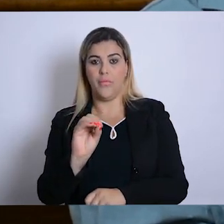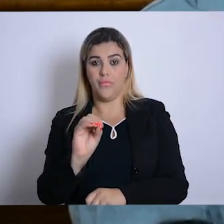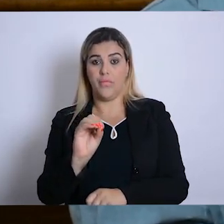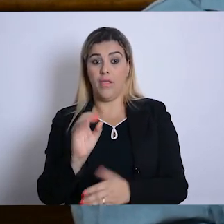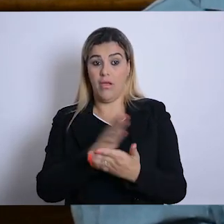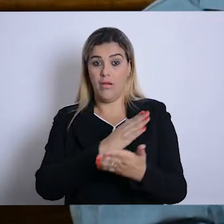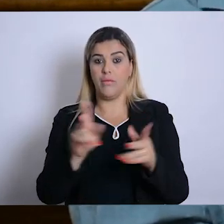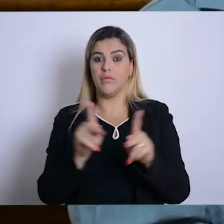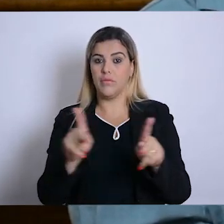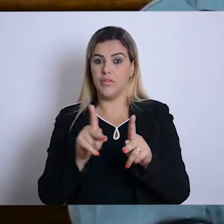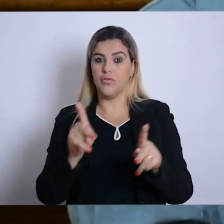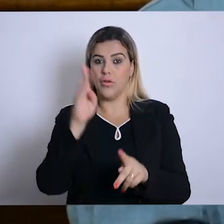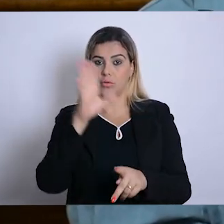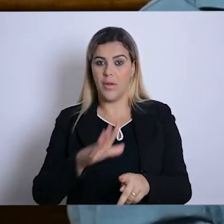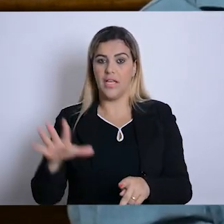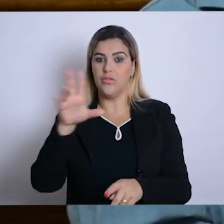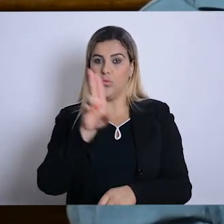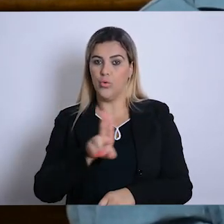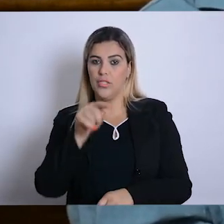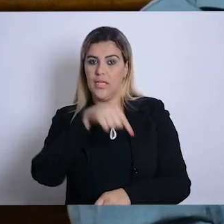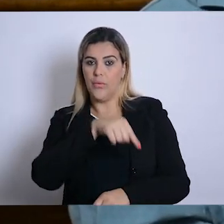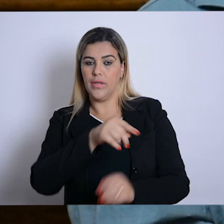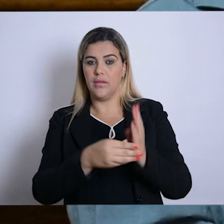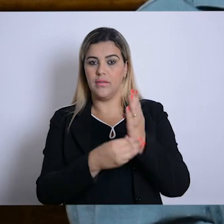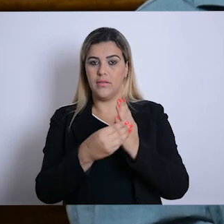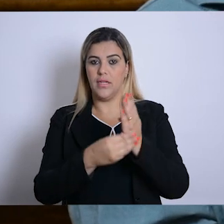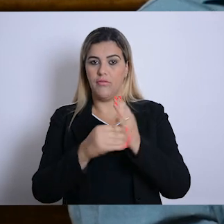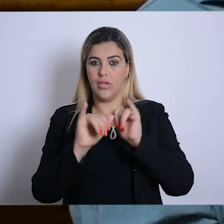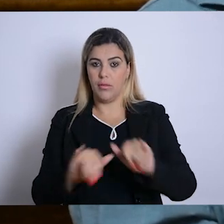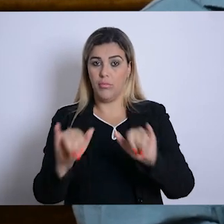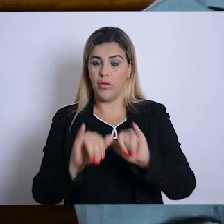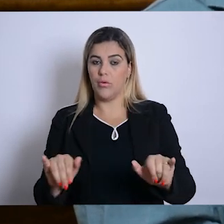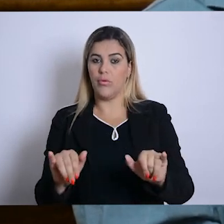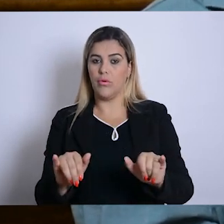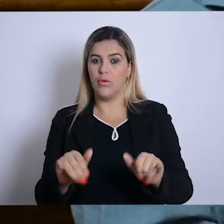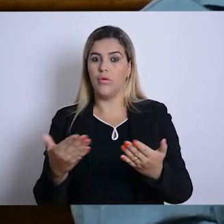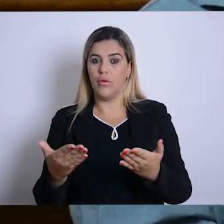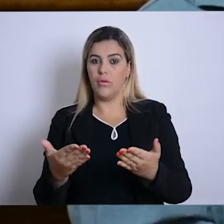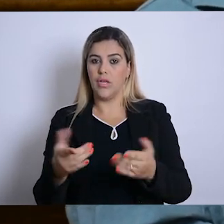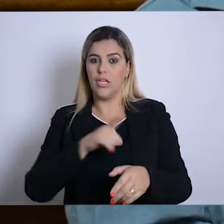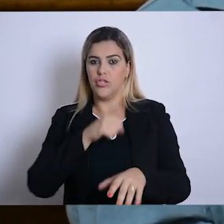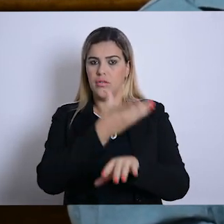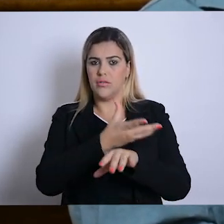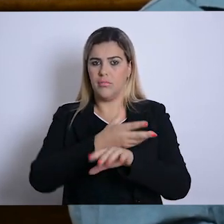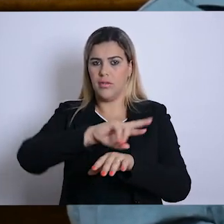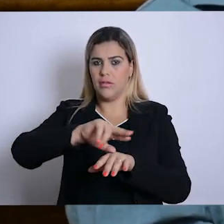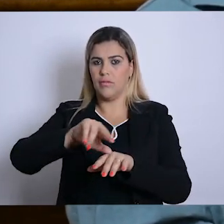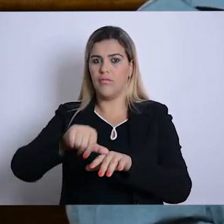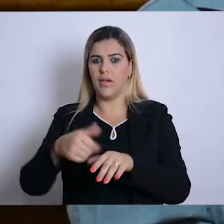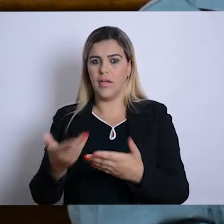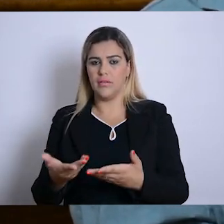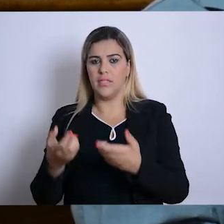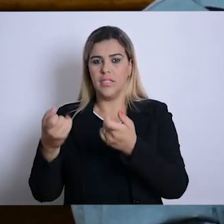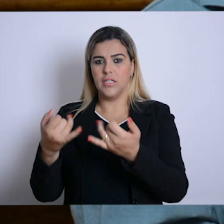o país utilizaram deste livro que ele publicou, que era uma grade curricular com uma justificativa